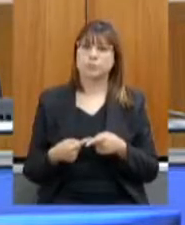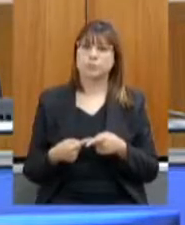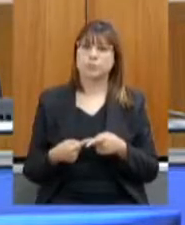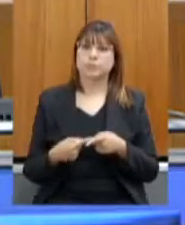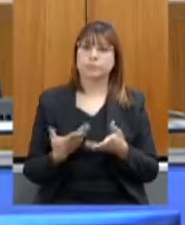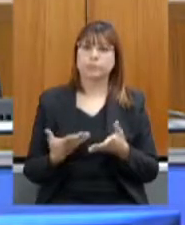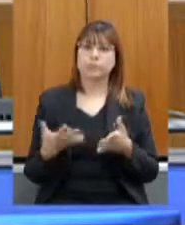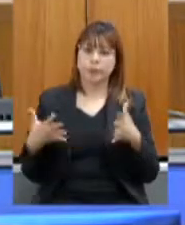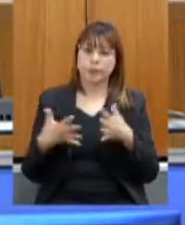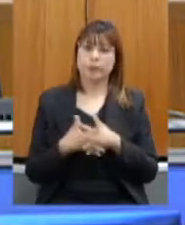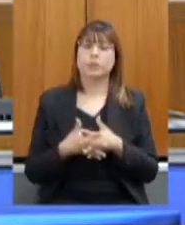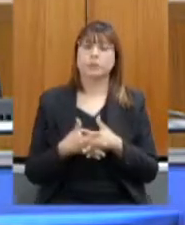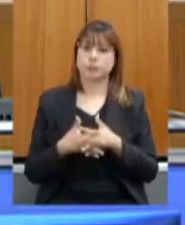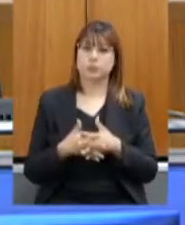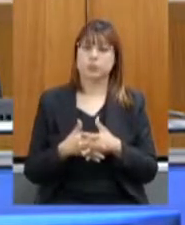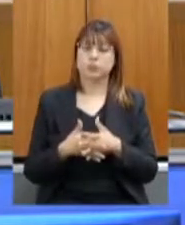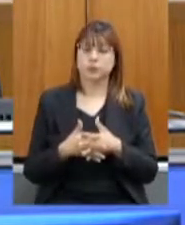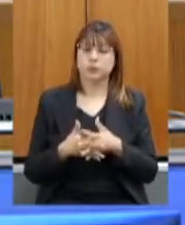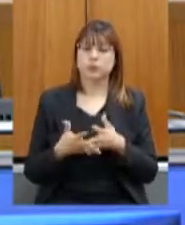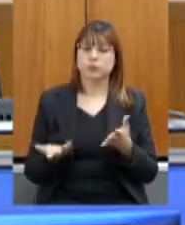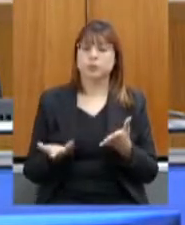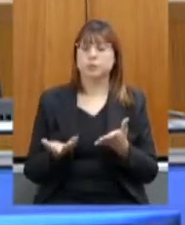atravancando a ação da justiça